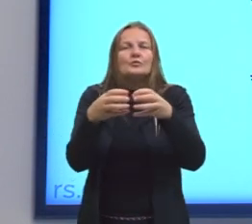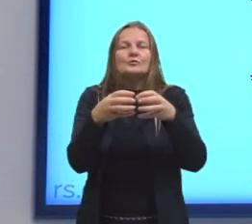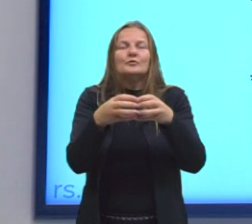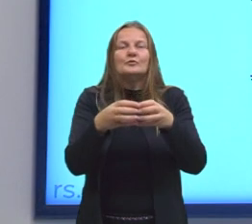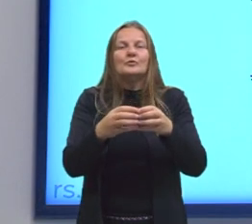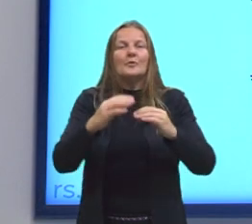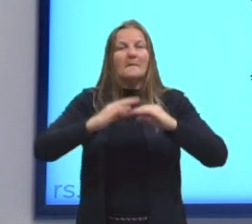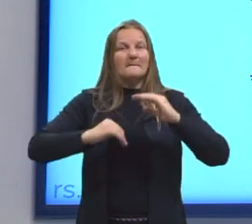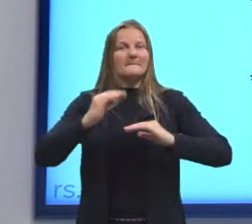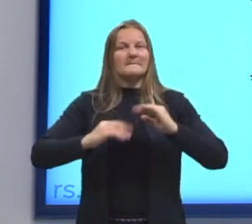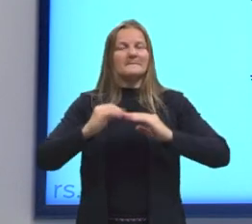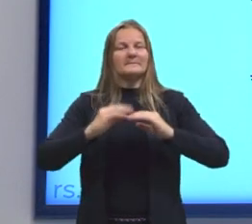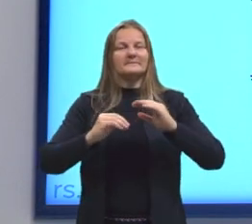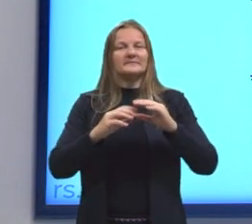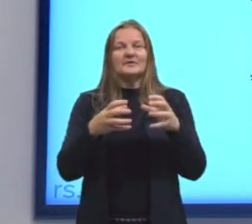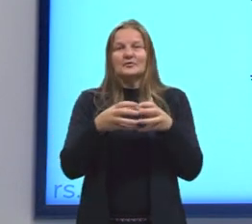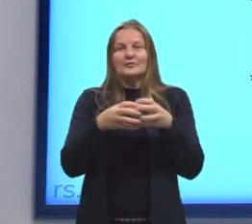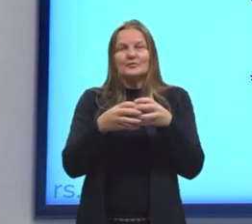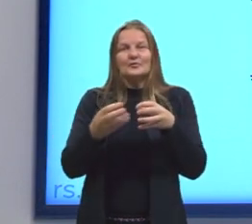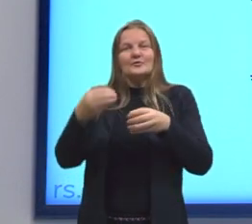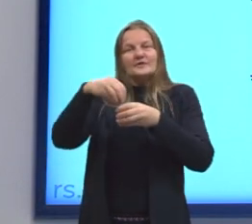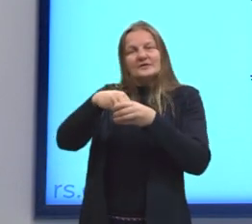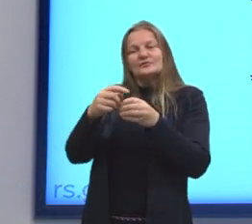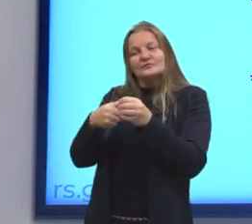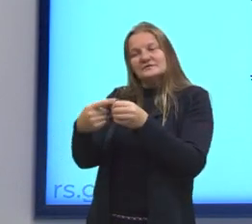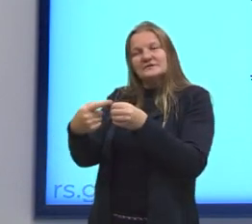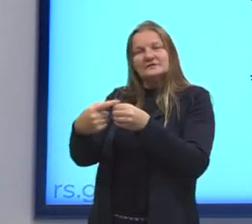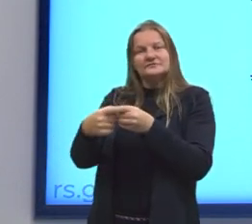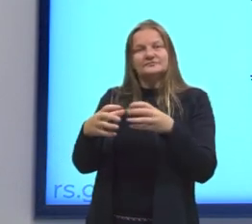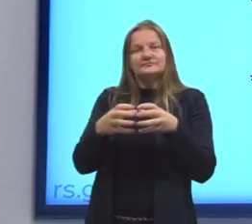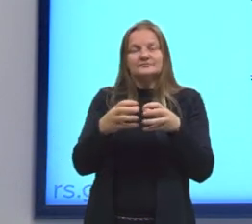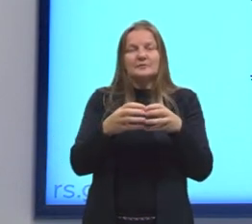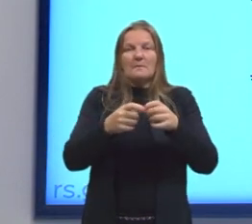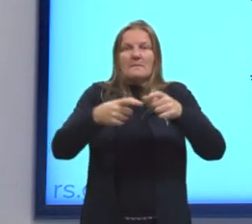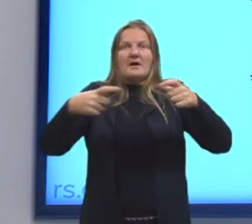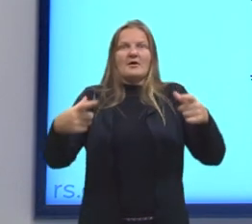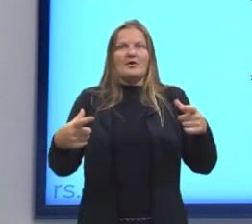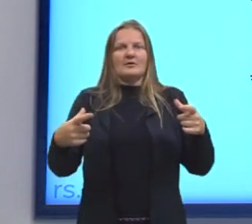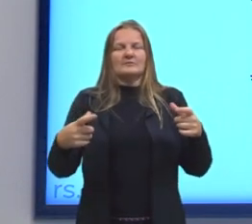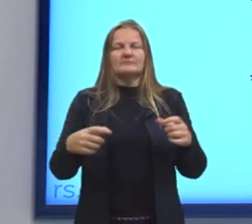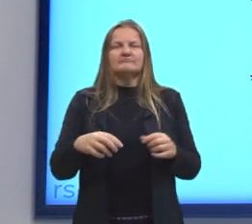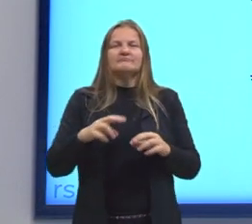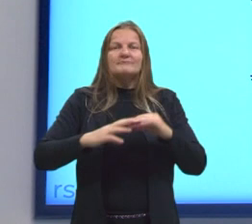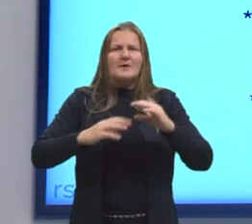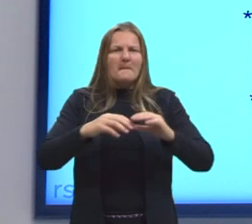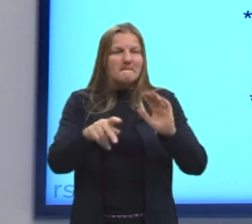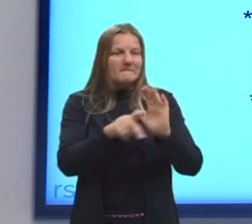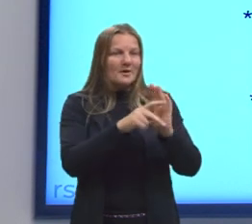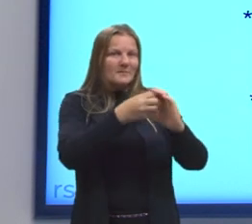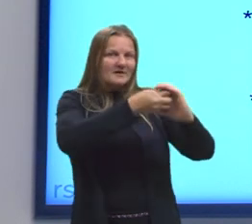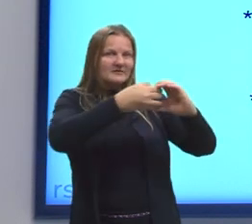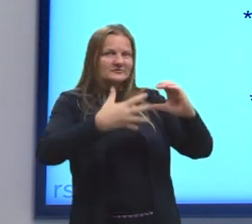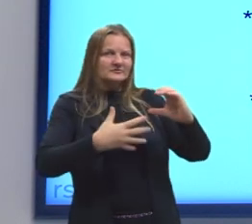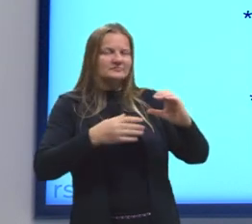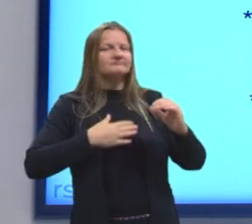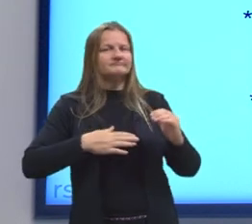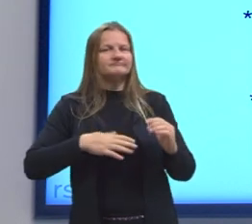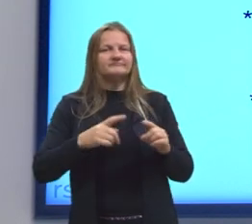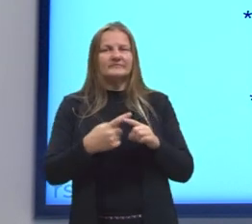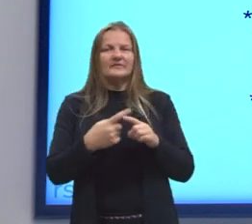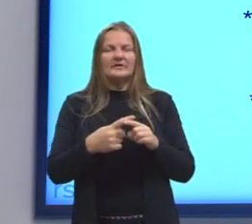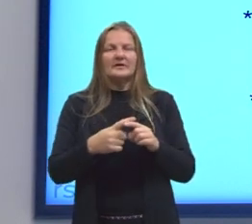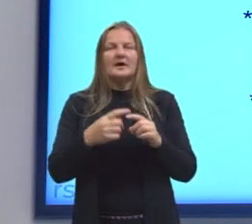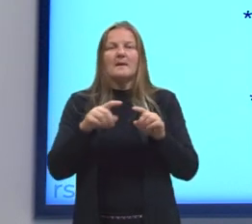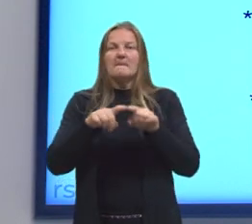que age como uma subcultura dentro de uma cidade, dentro de uma cultura maior, mas de forma bem tranquila. Já a